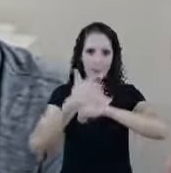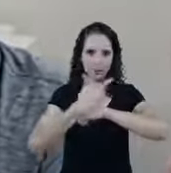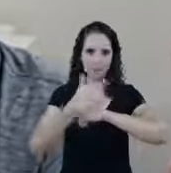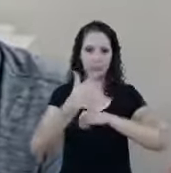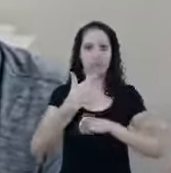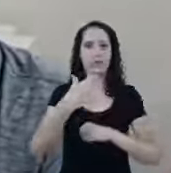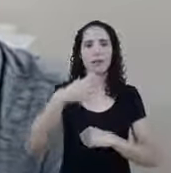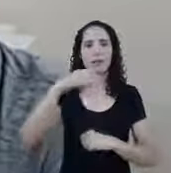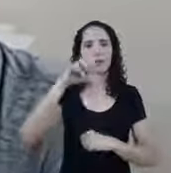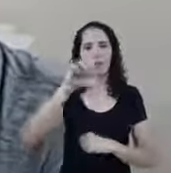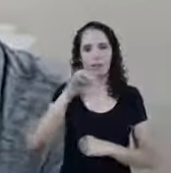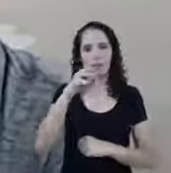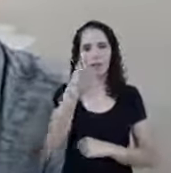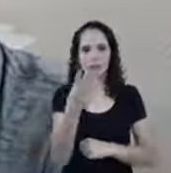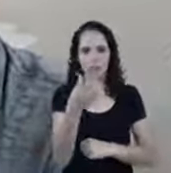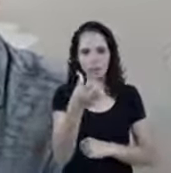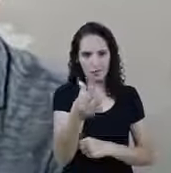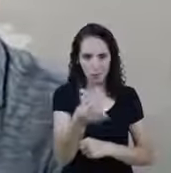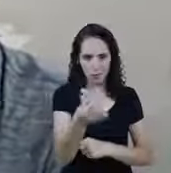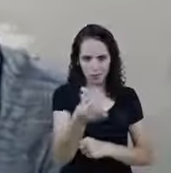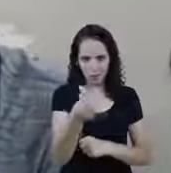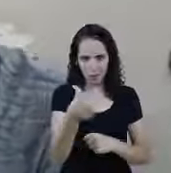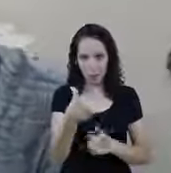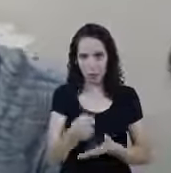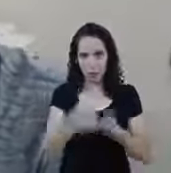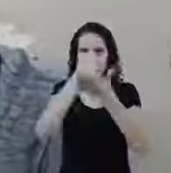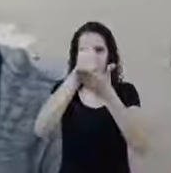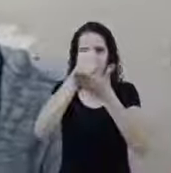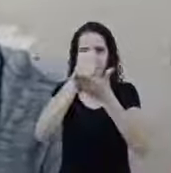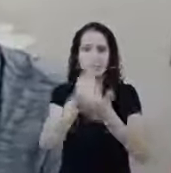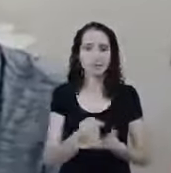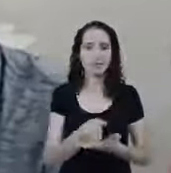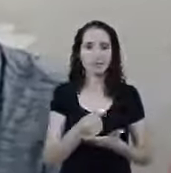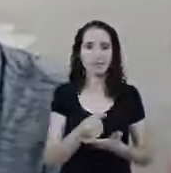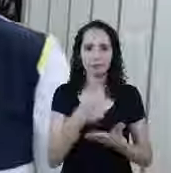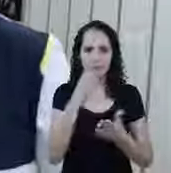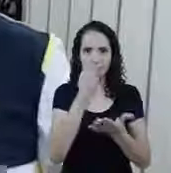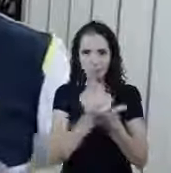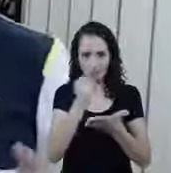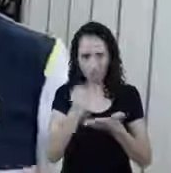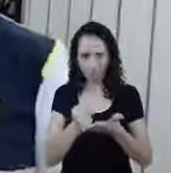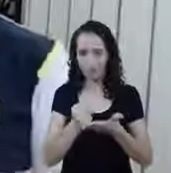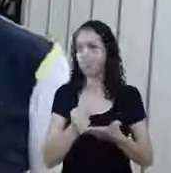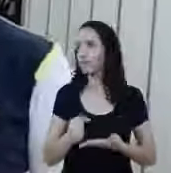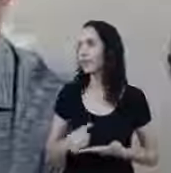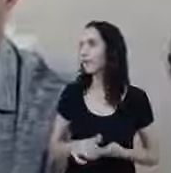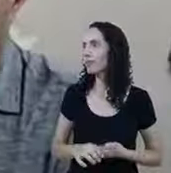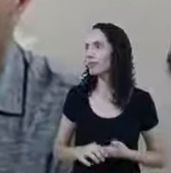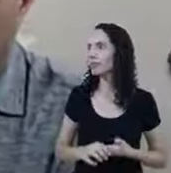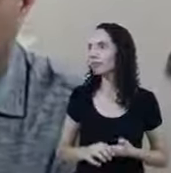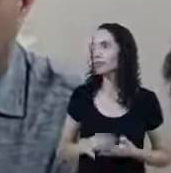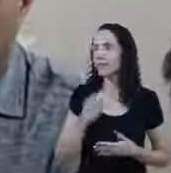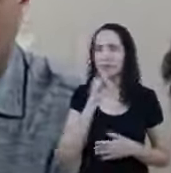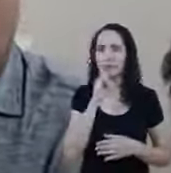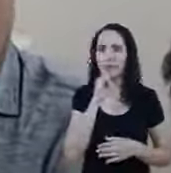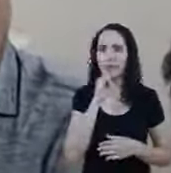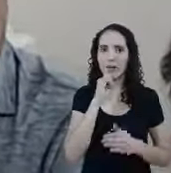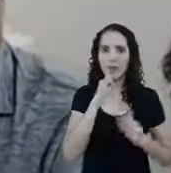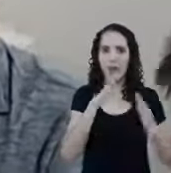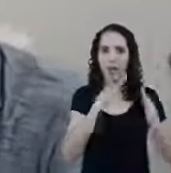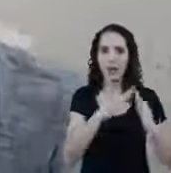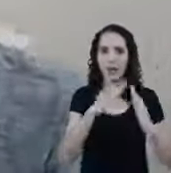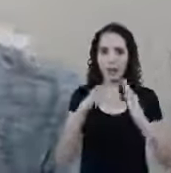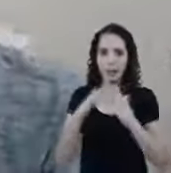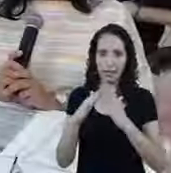936 Sobre suspensão de contratos E como a gente vai lidar com isso Ok Bom A casa que tem duas pessoas autônomas Tem